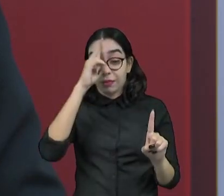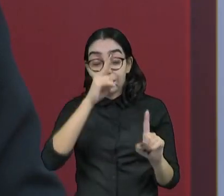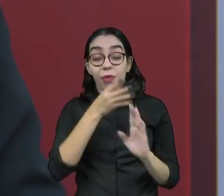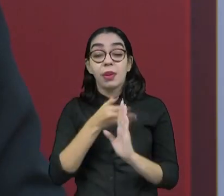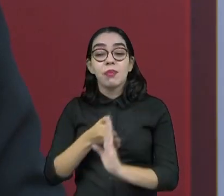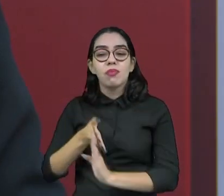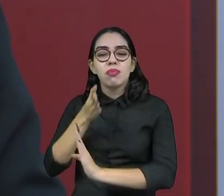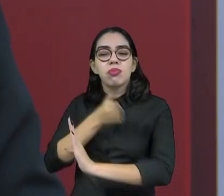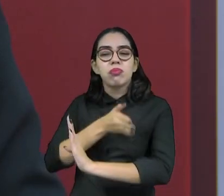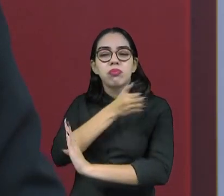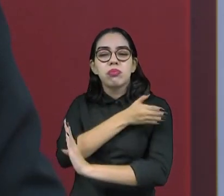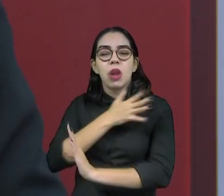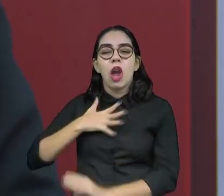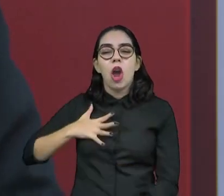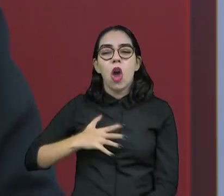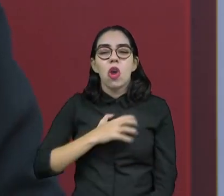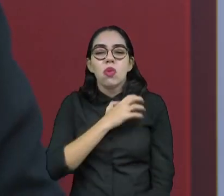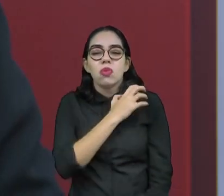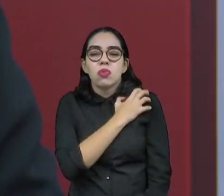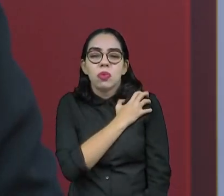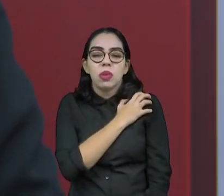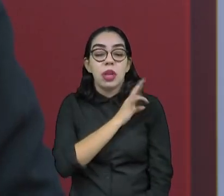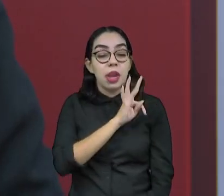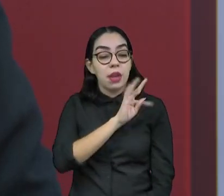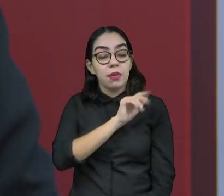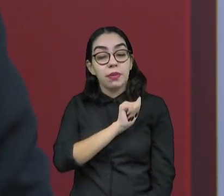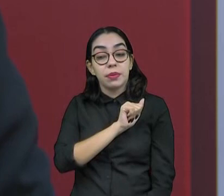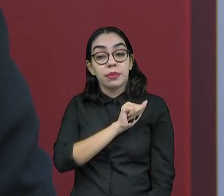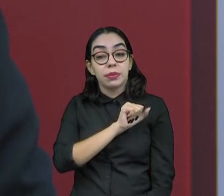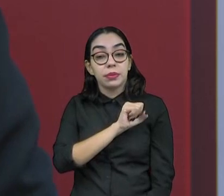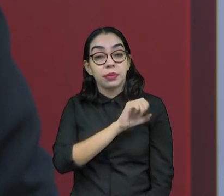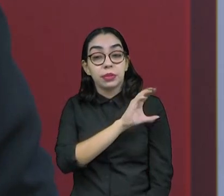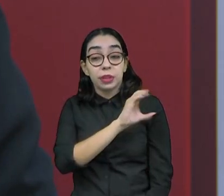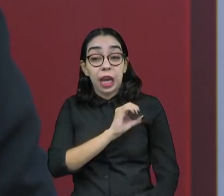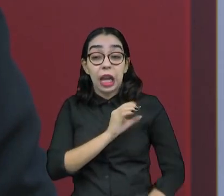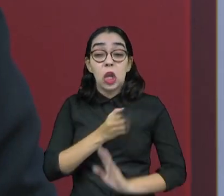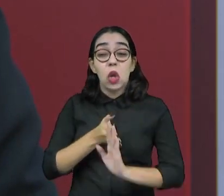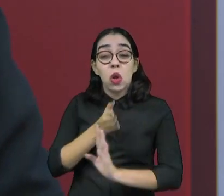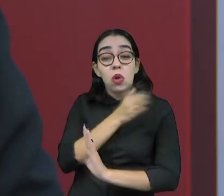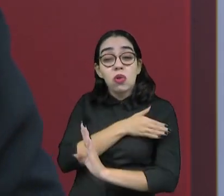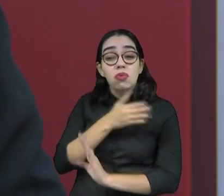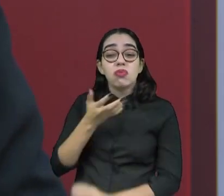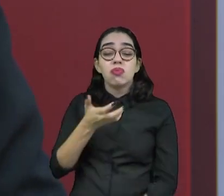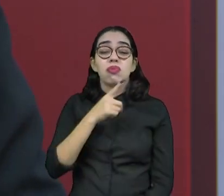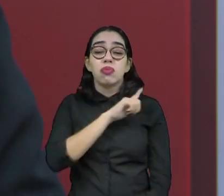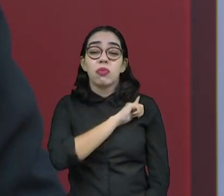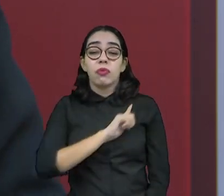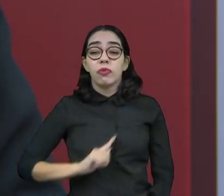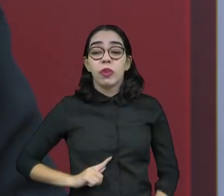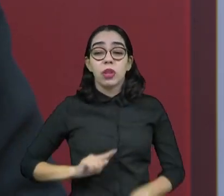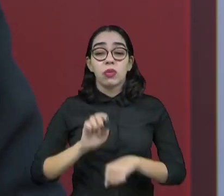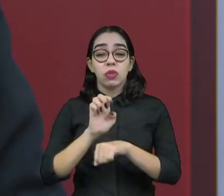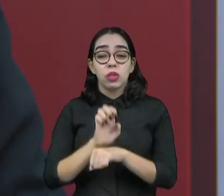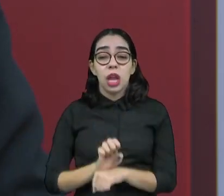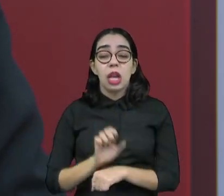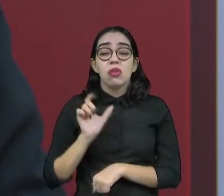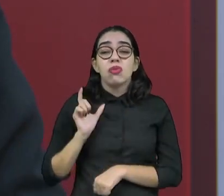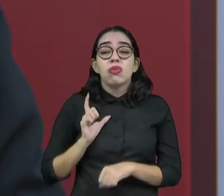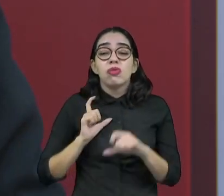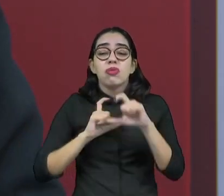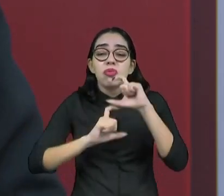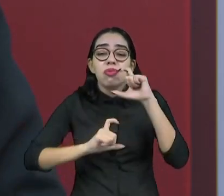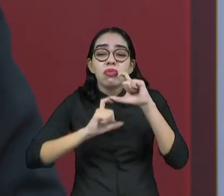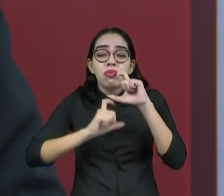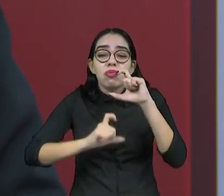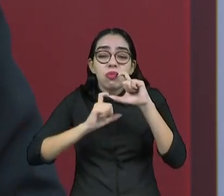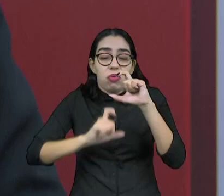aqui no Ceará, quando o Tasso Gereissati lançou a sua candidatura para governo do Estado. Ele, inclusive, chegou a fazer muita charge sobre isso,